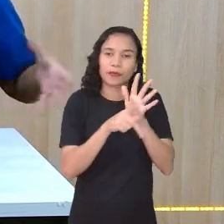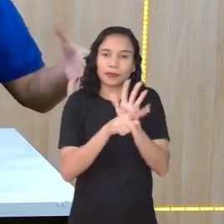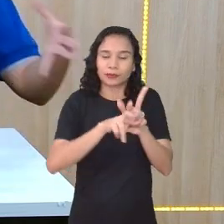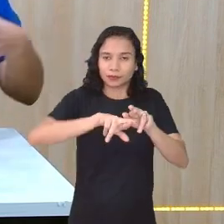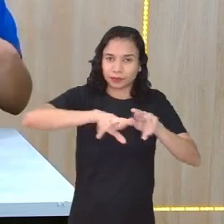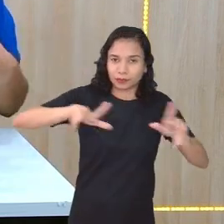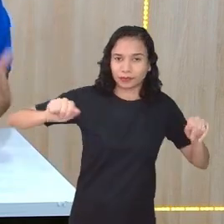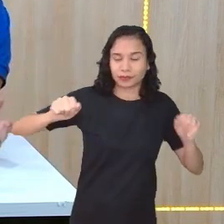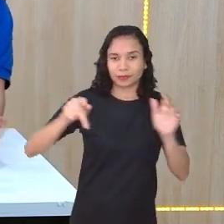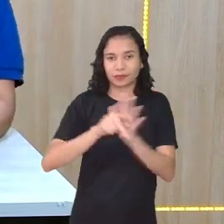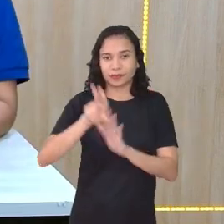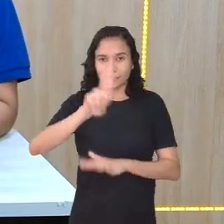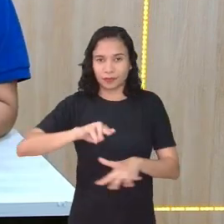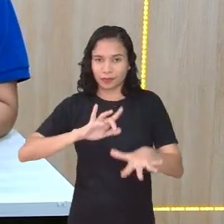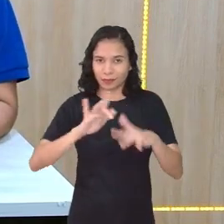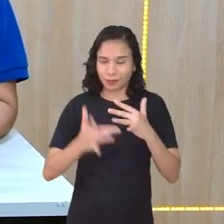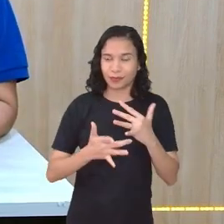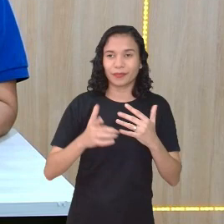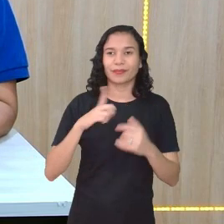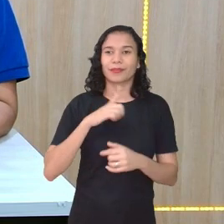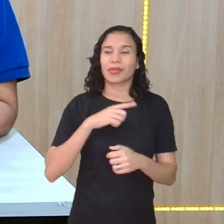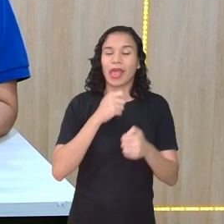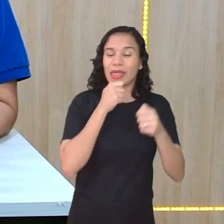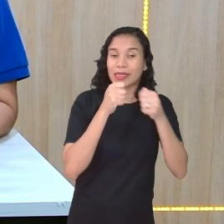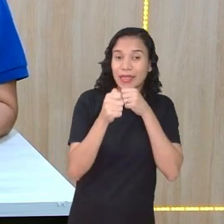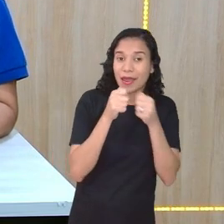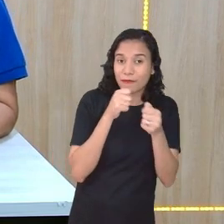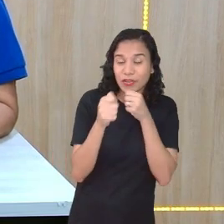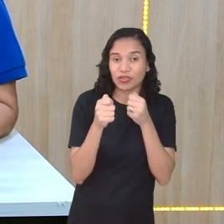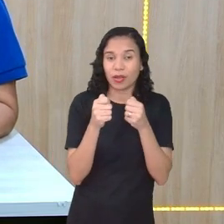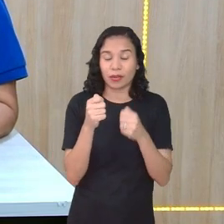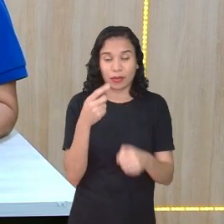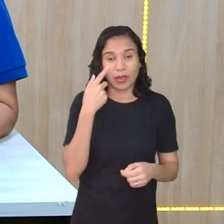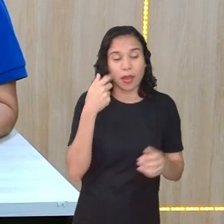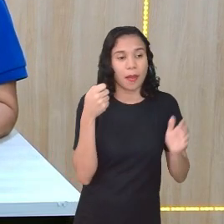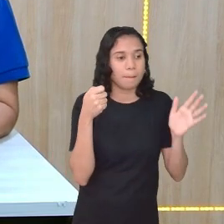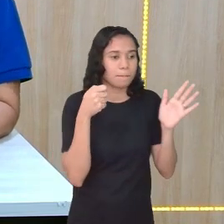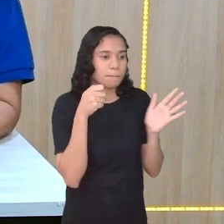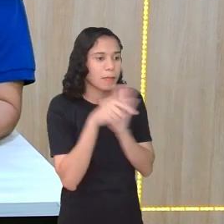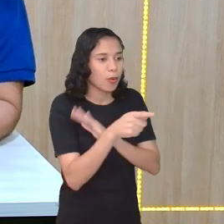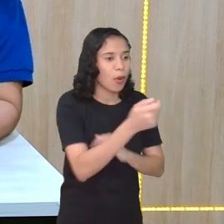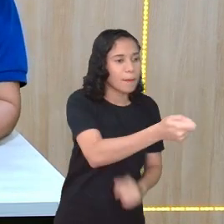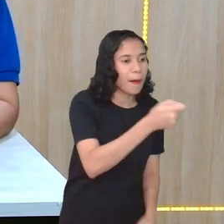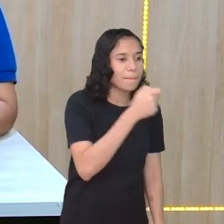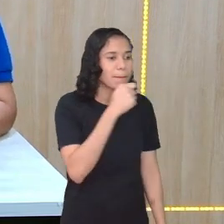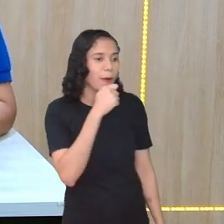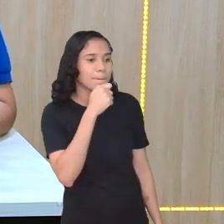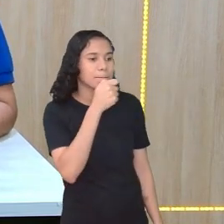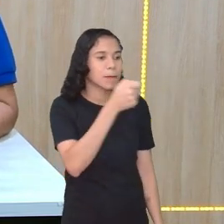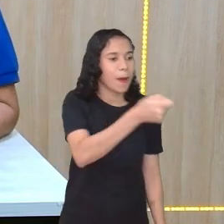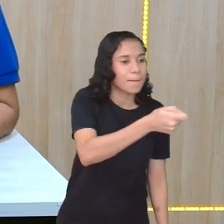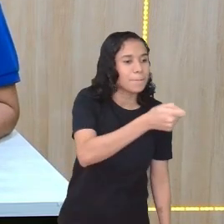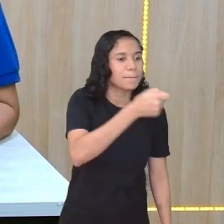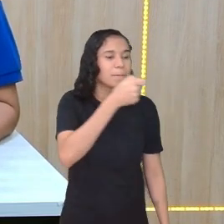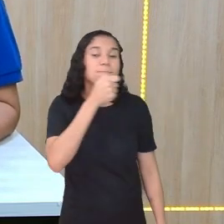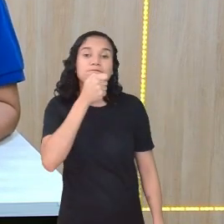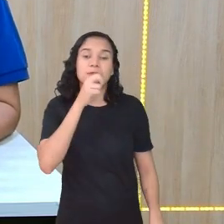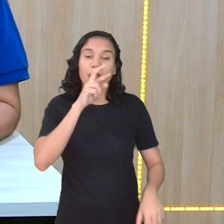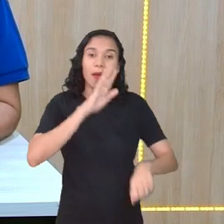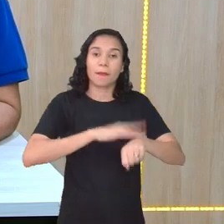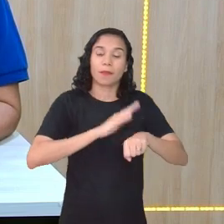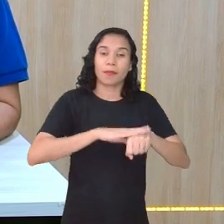tem outras mídias. Ó, como as entrevistas ping-pong. Essa ali, eu pergunto, tu responde na hora, né?